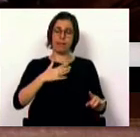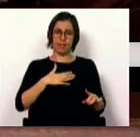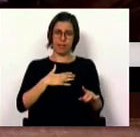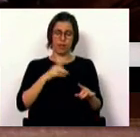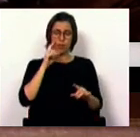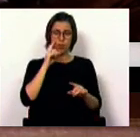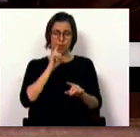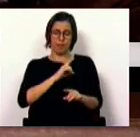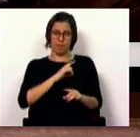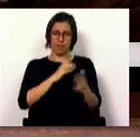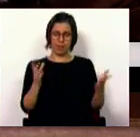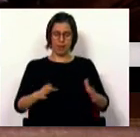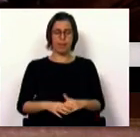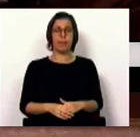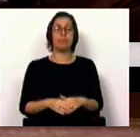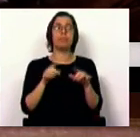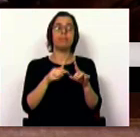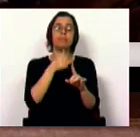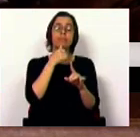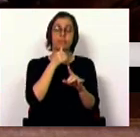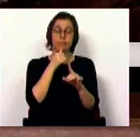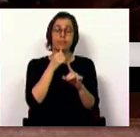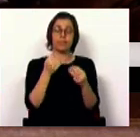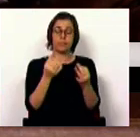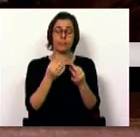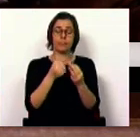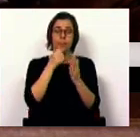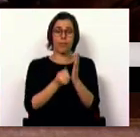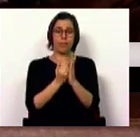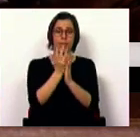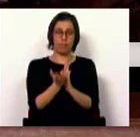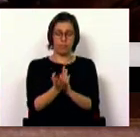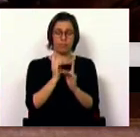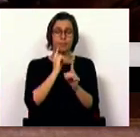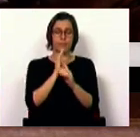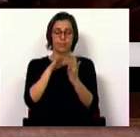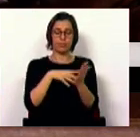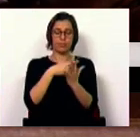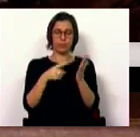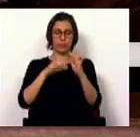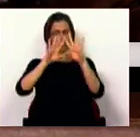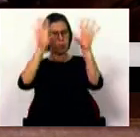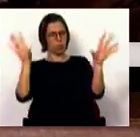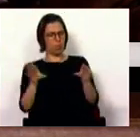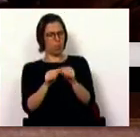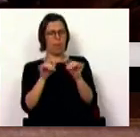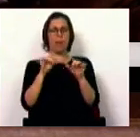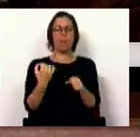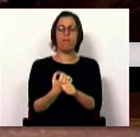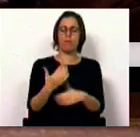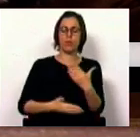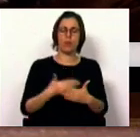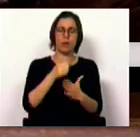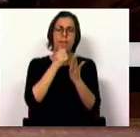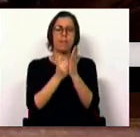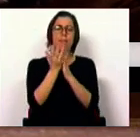de segurança privada. São estabelecidas medidas, um quadro global de funcionamento